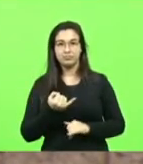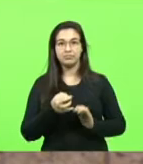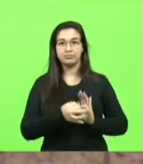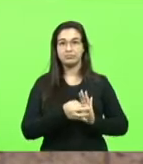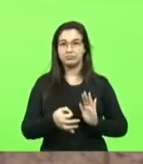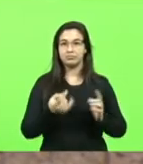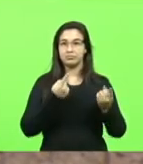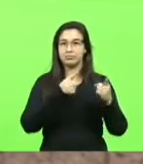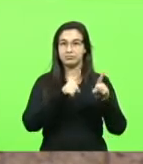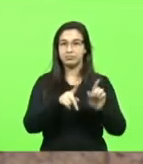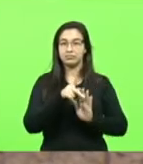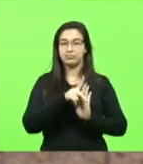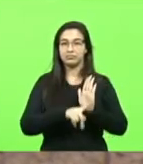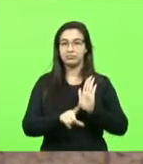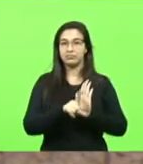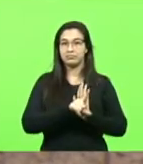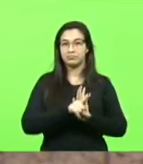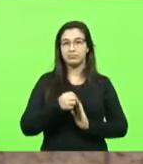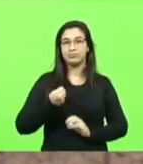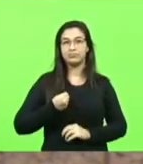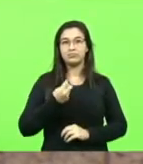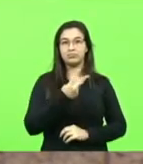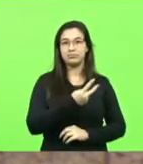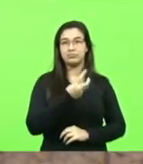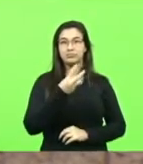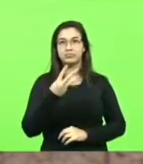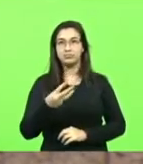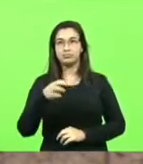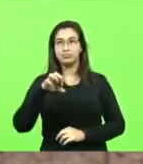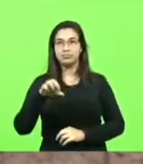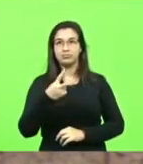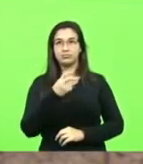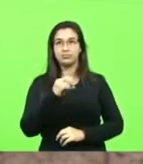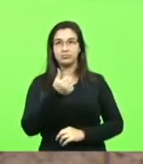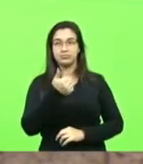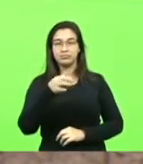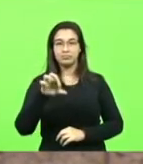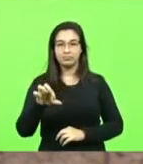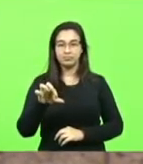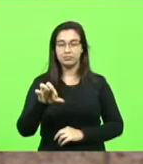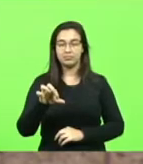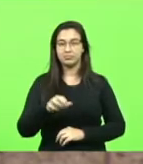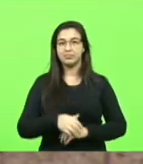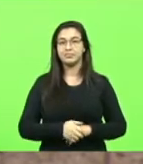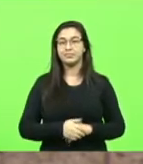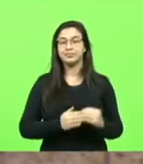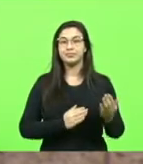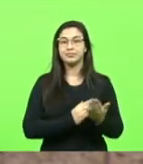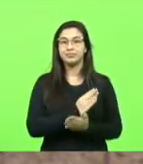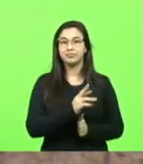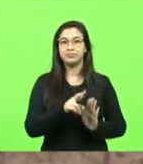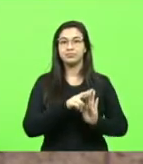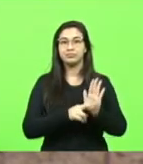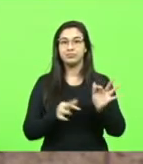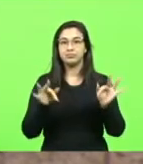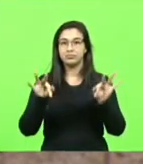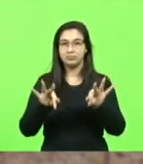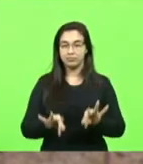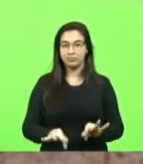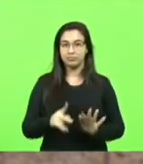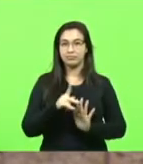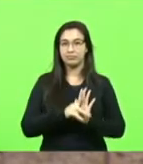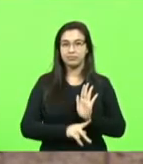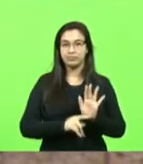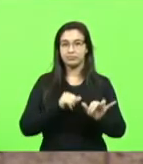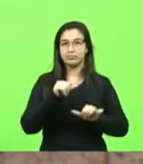contrário aos projetos de lei números 232-2019 e 312-2020. Foi aprovada a redação final exarada ao projeto de